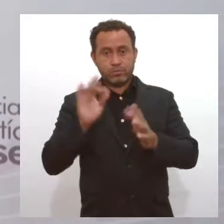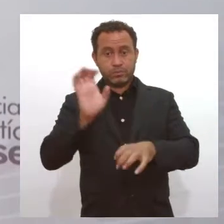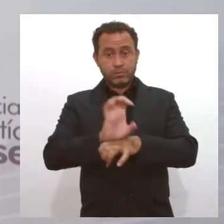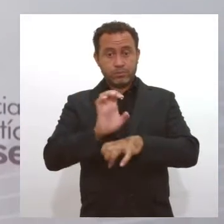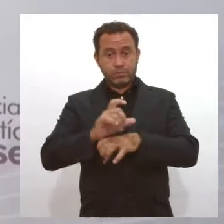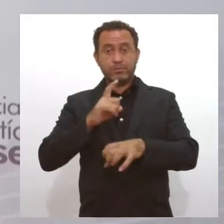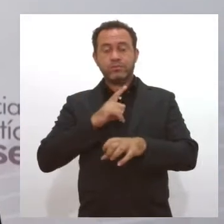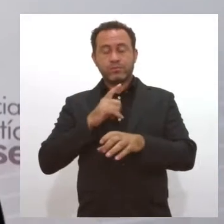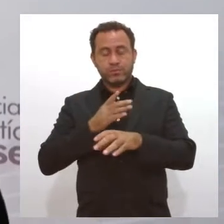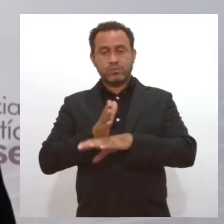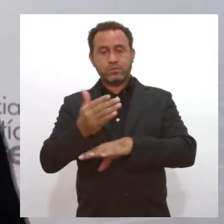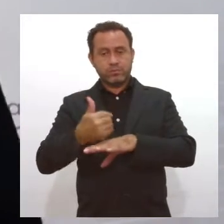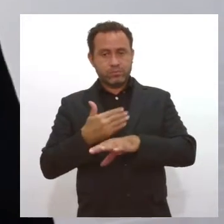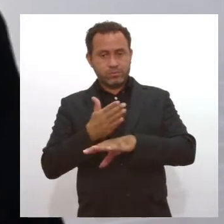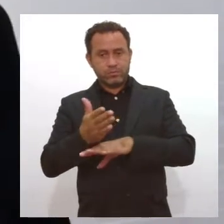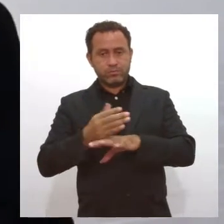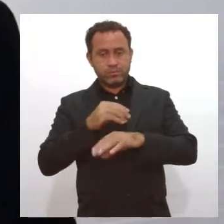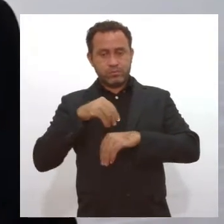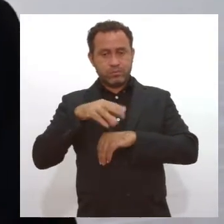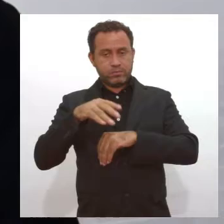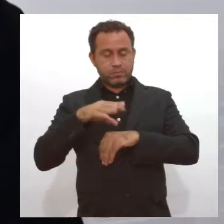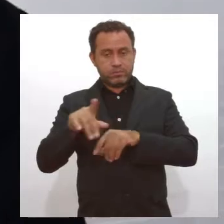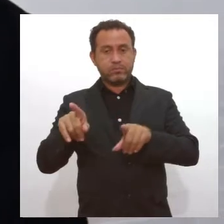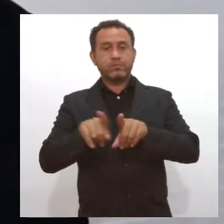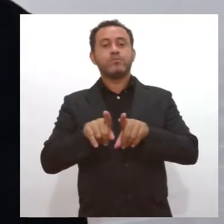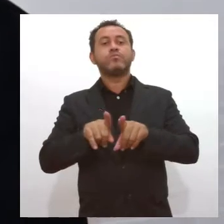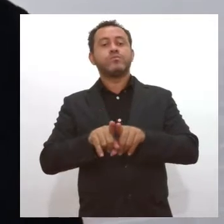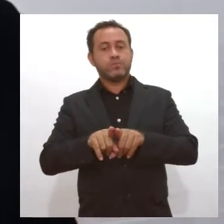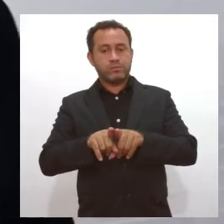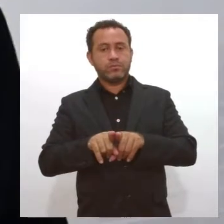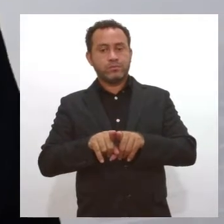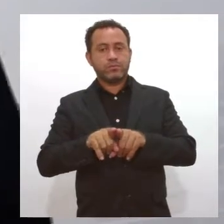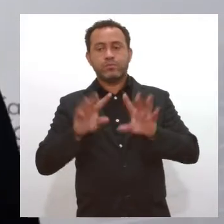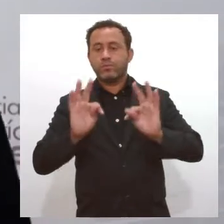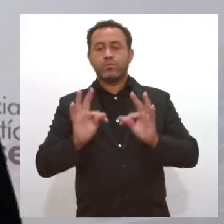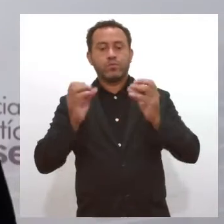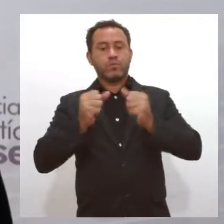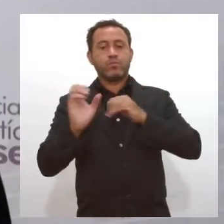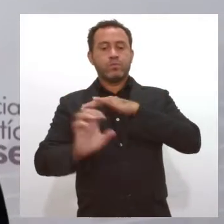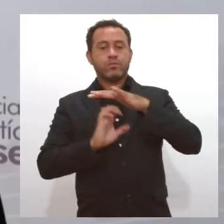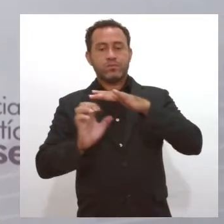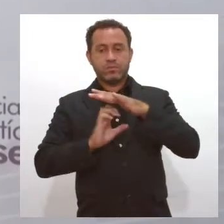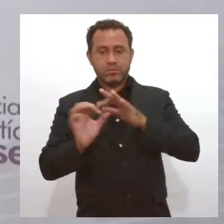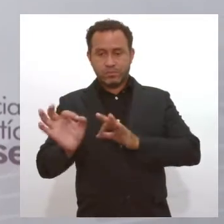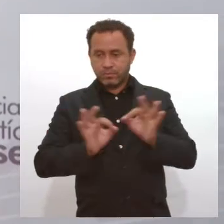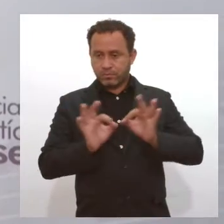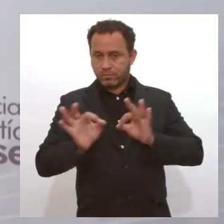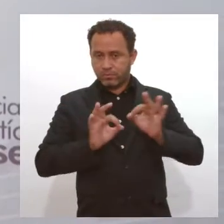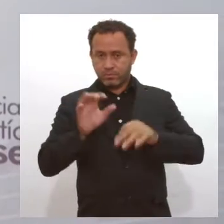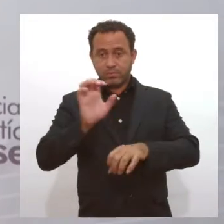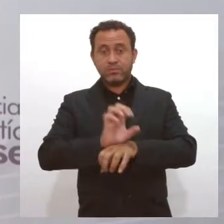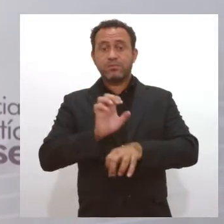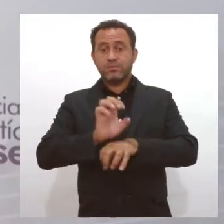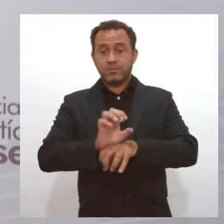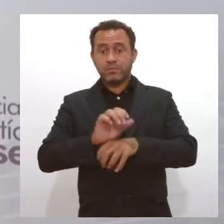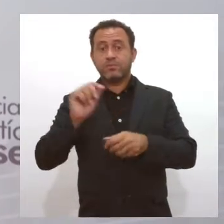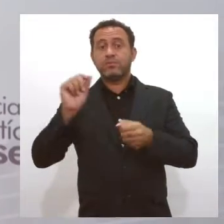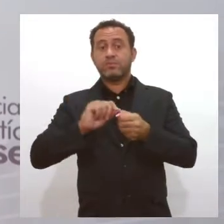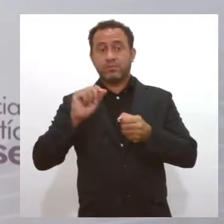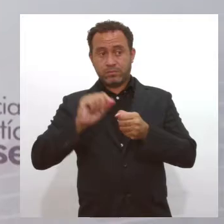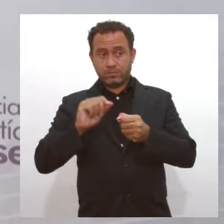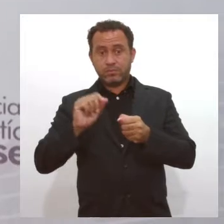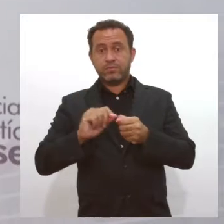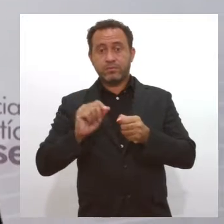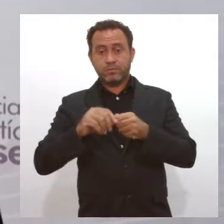acesso a essas informações, assim como ele tem acesso a todas as empresas que estão sediadas nesse estado e que fazem a